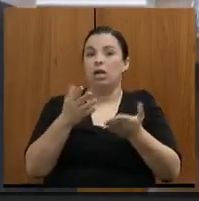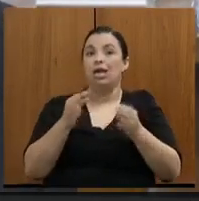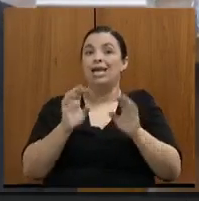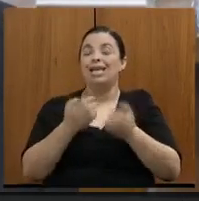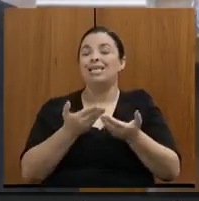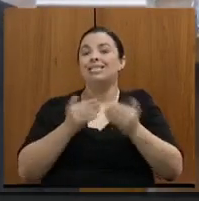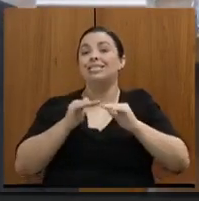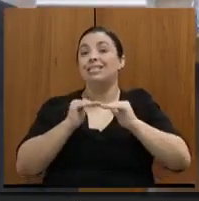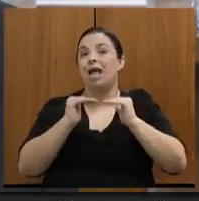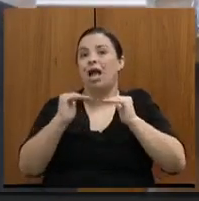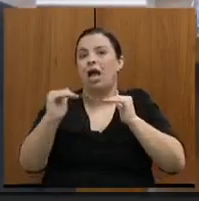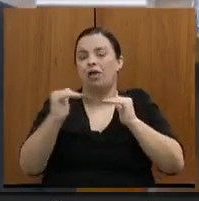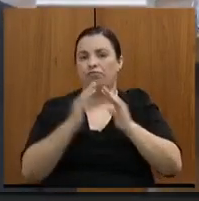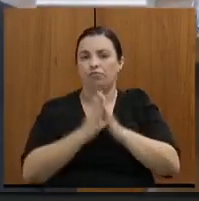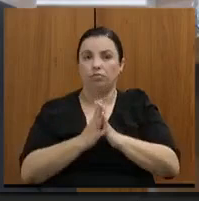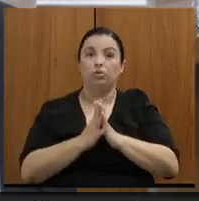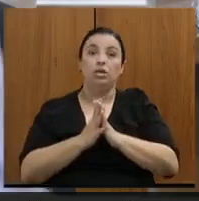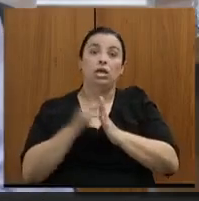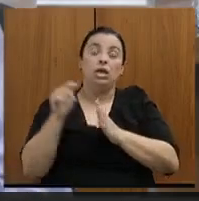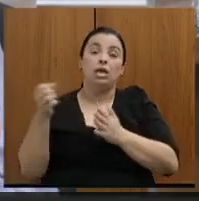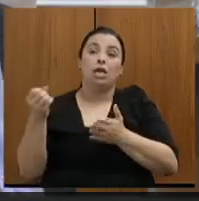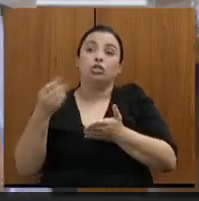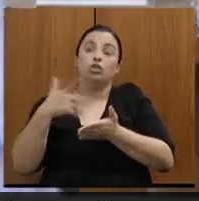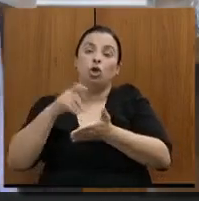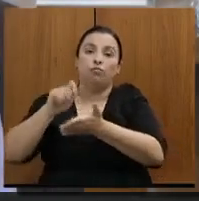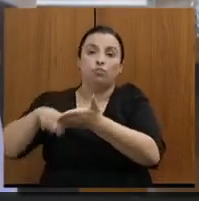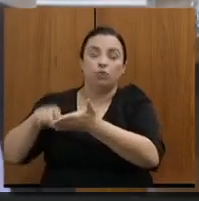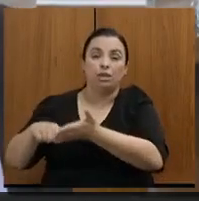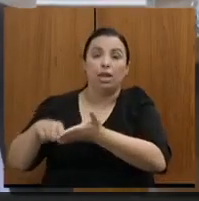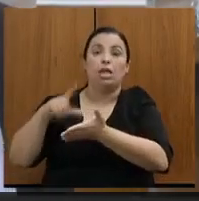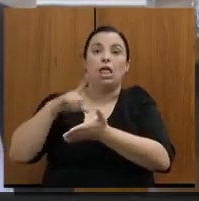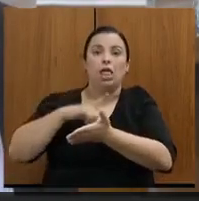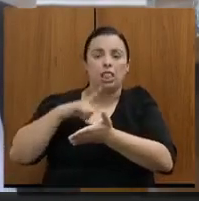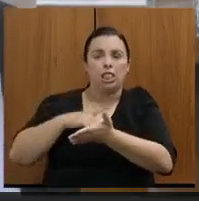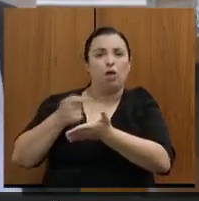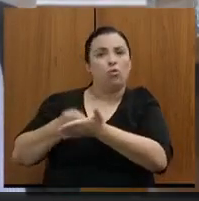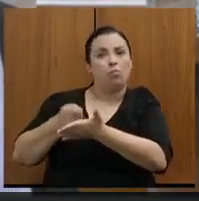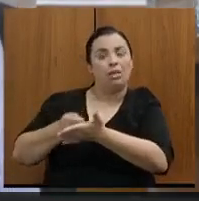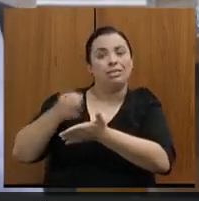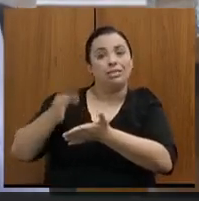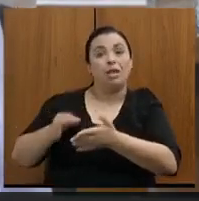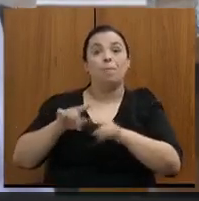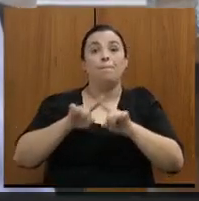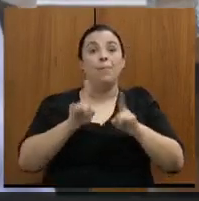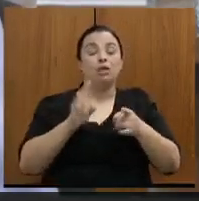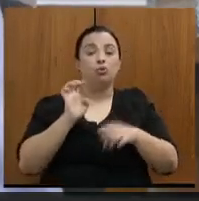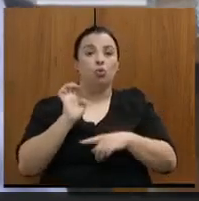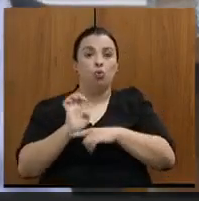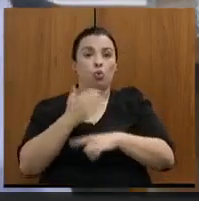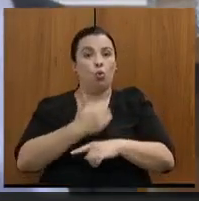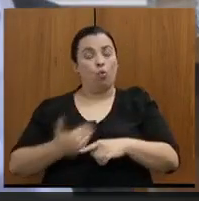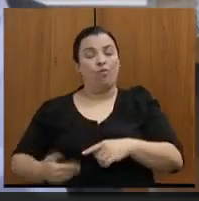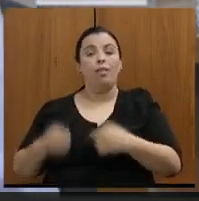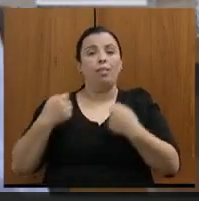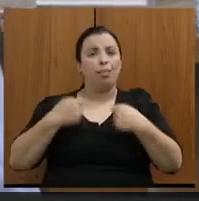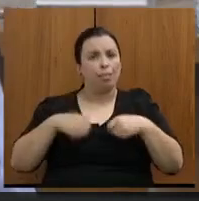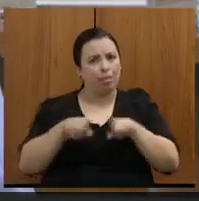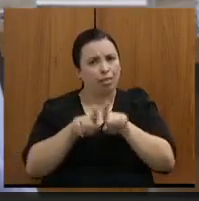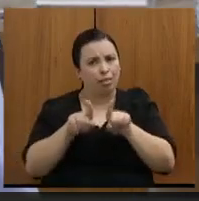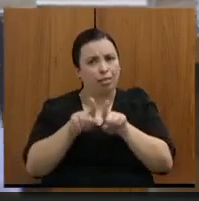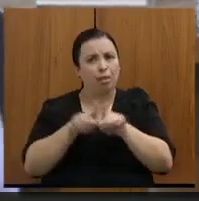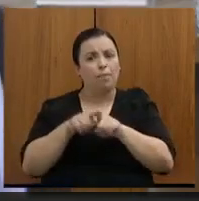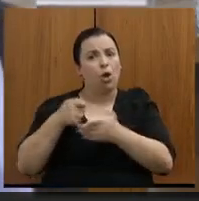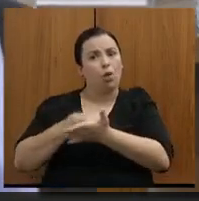obrigações, sejam cobradas, sejam punidas, mas que o governo também cumpra com as suas obrigações. Então, isso foi um esforço da